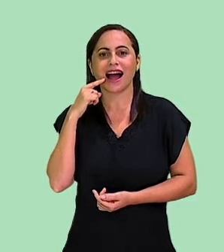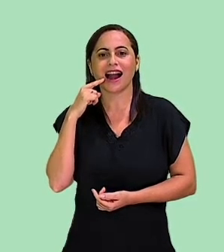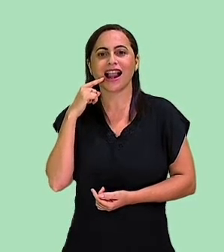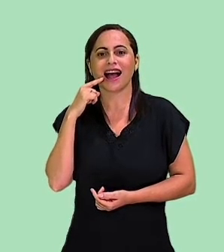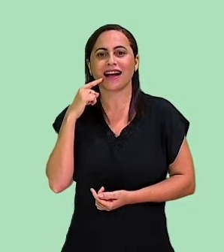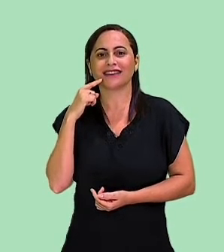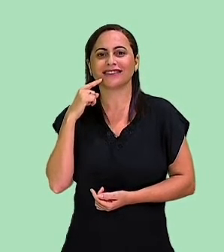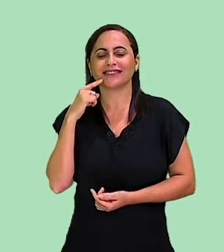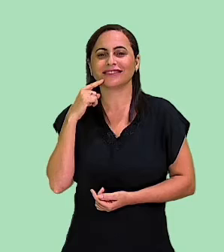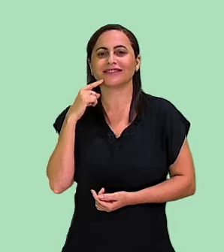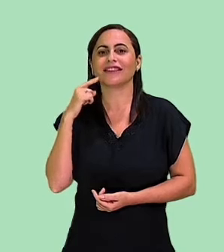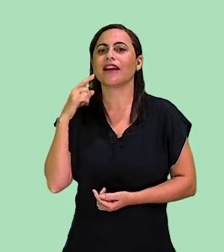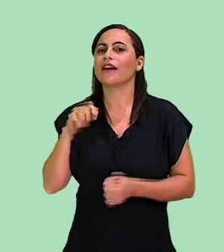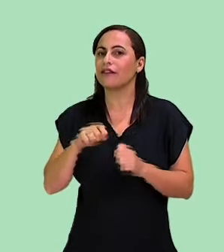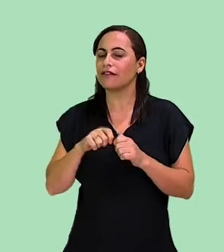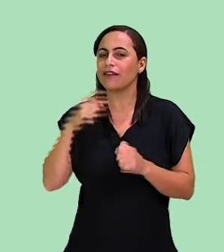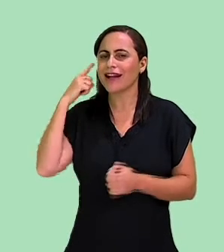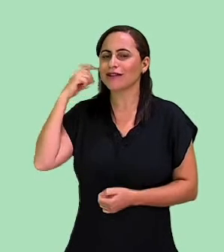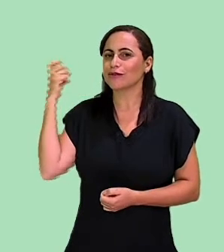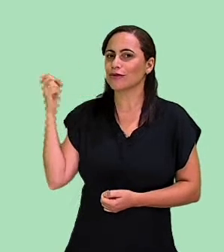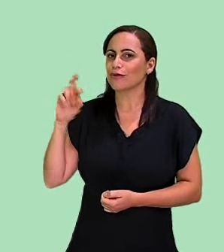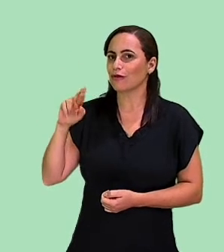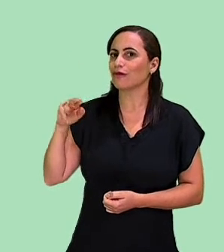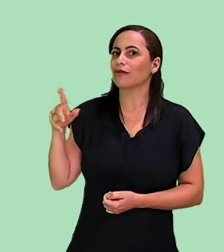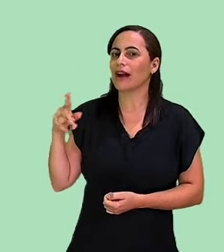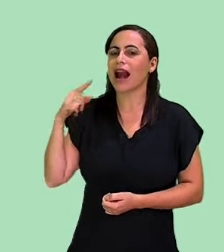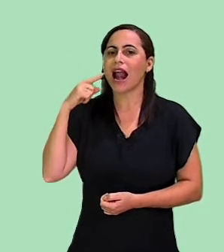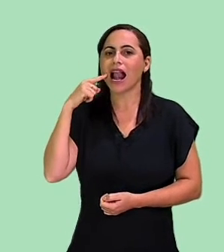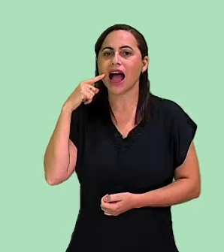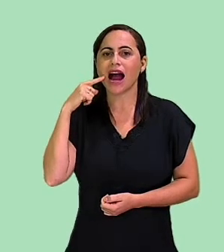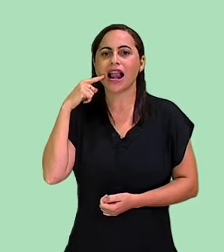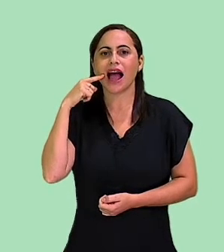Olha que barulhinho diferente, ó. Com a boca aberta.